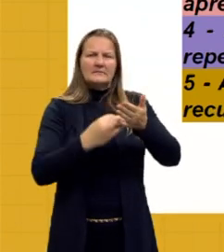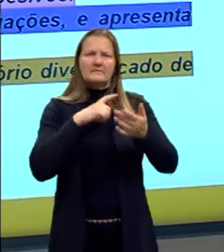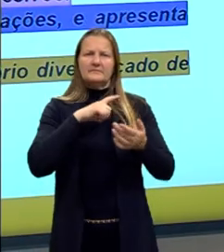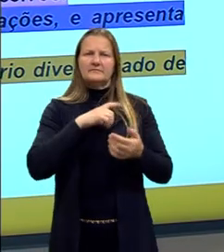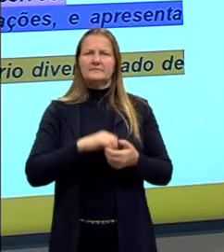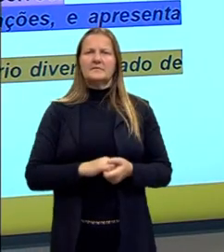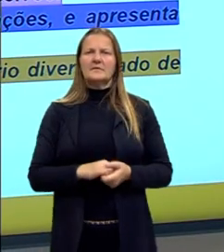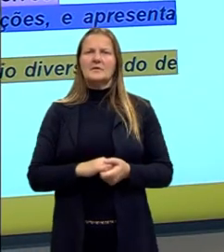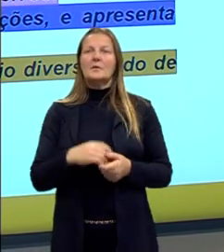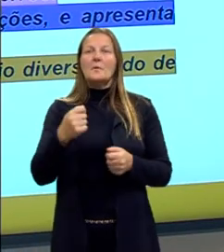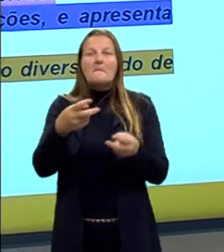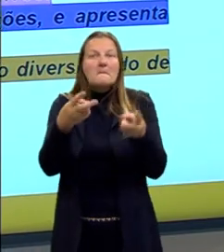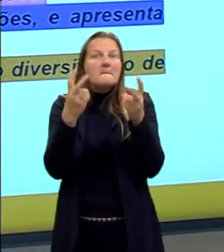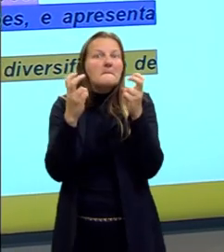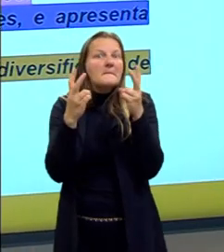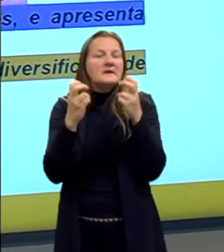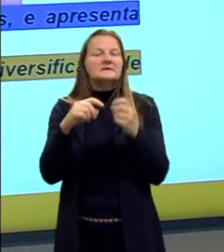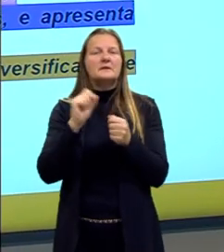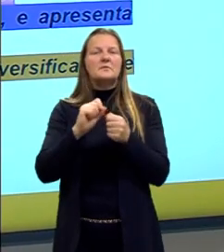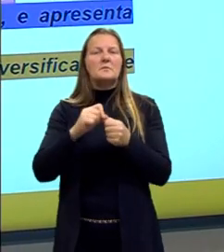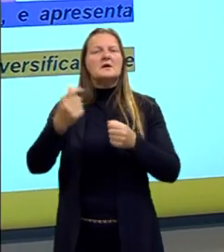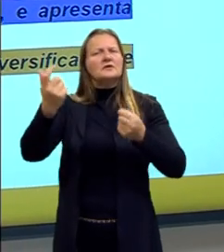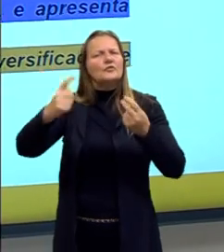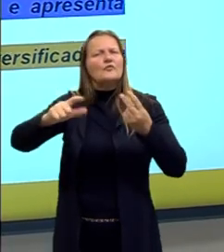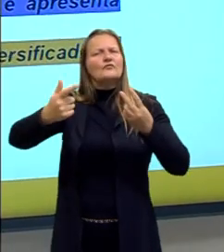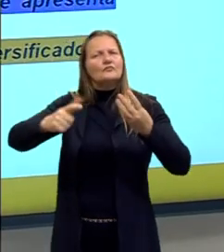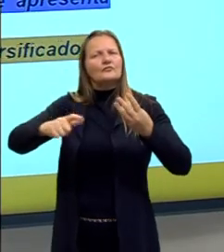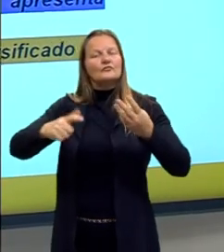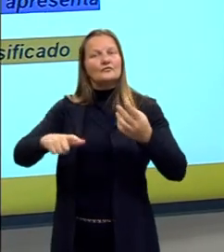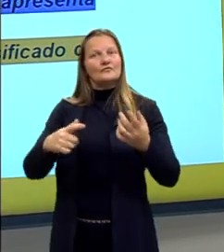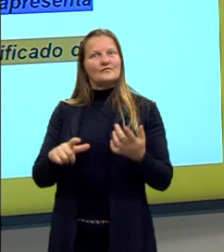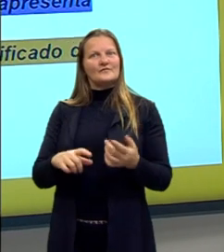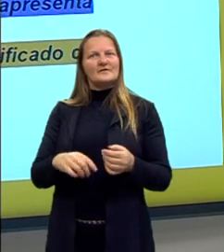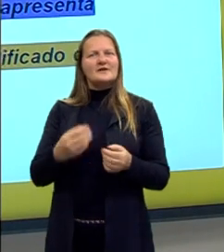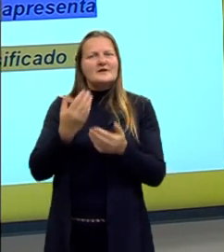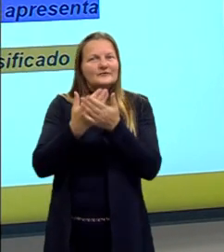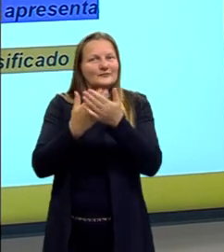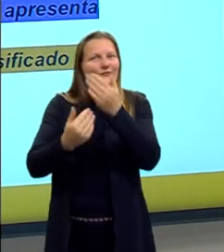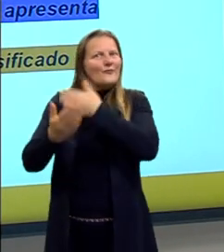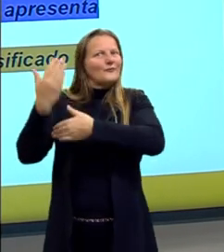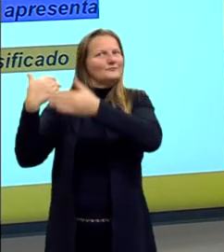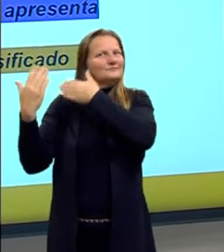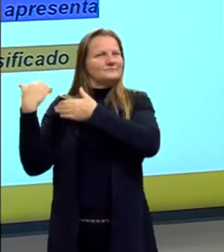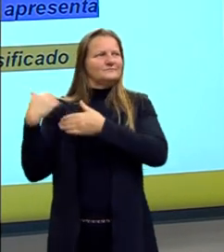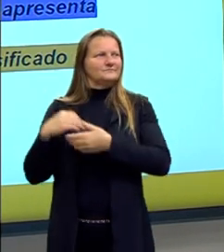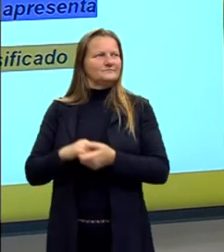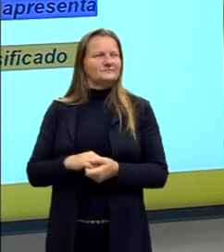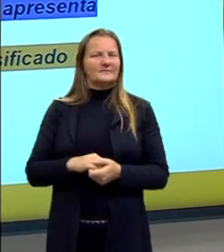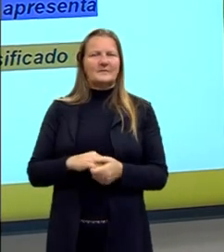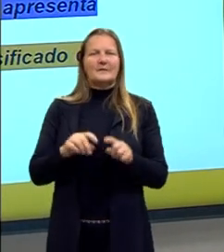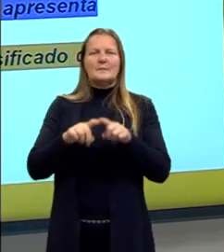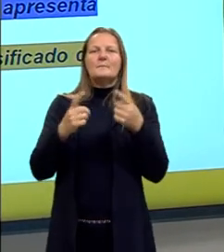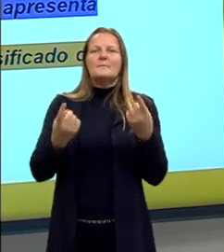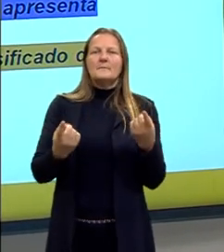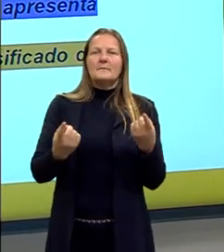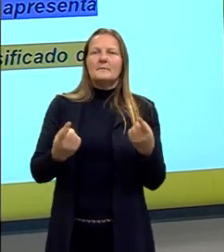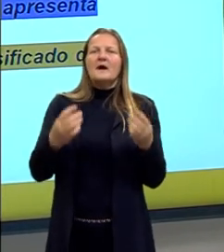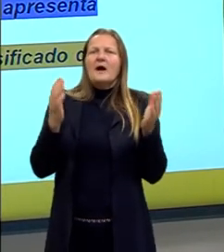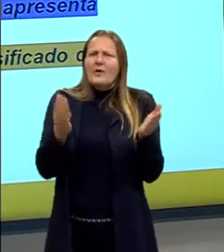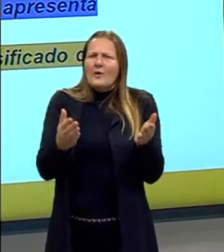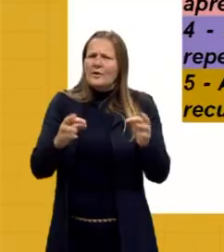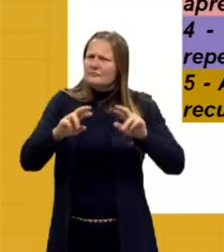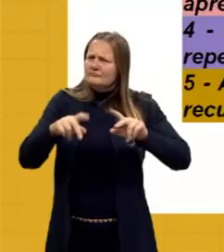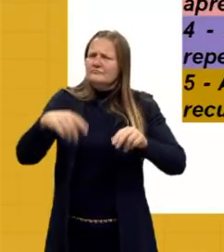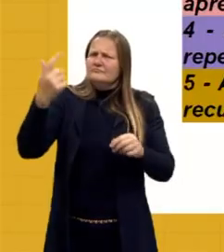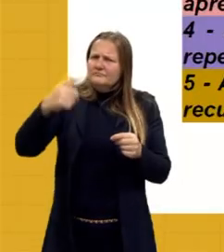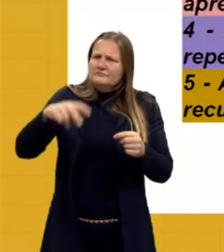Aí a gente repara como vai se repetindo. A gente estudou isso há tempo atrás. Ora, mas aí agora eu tenho que